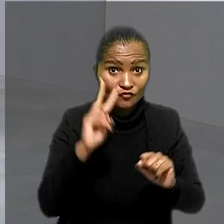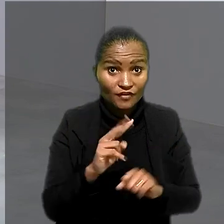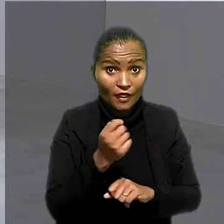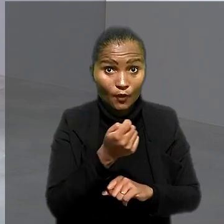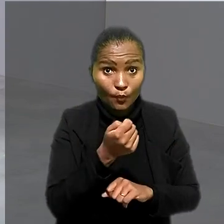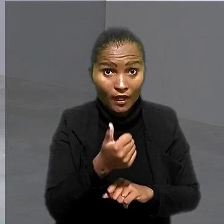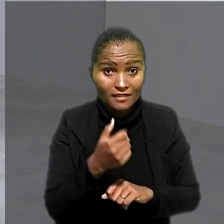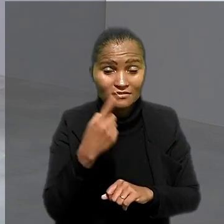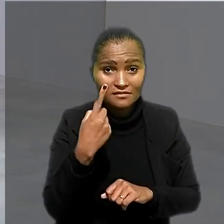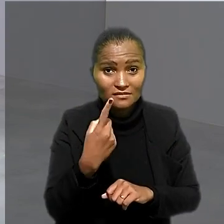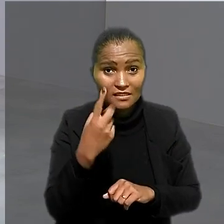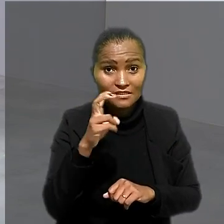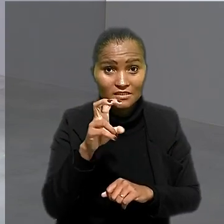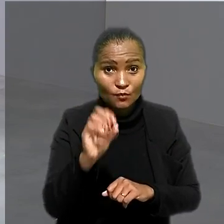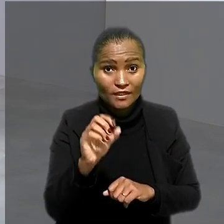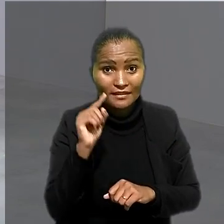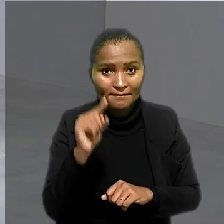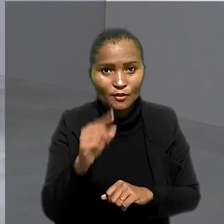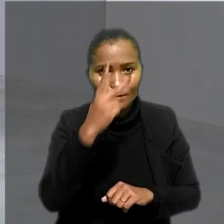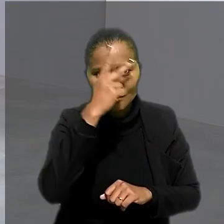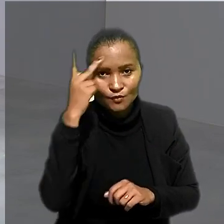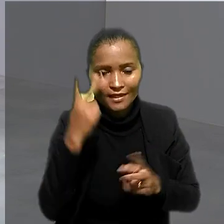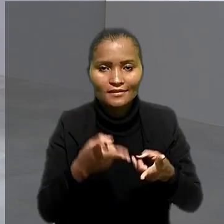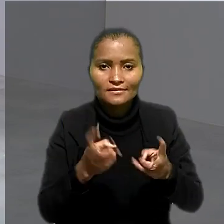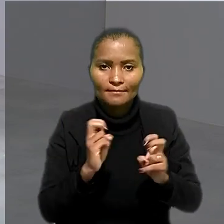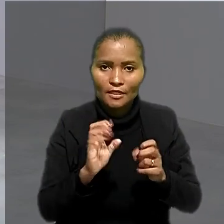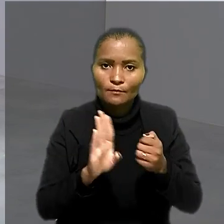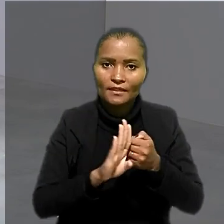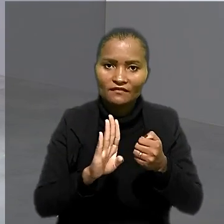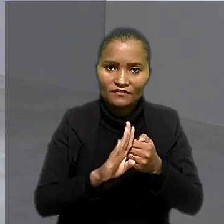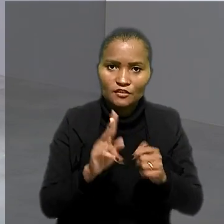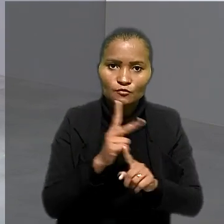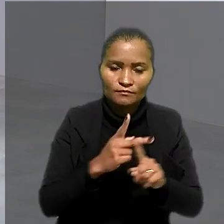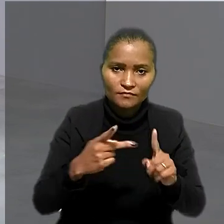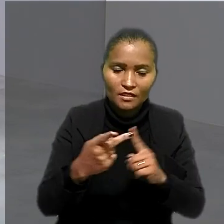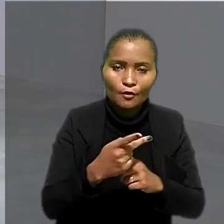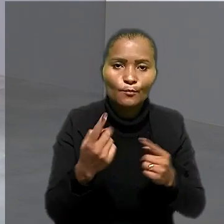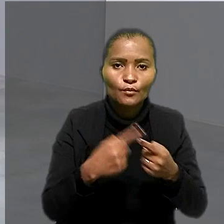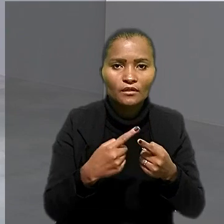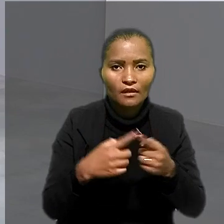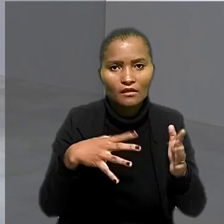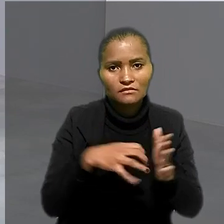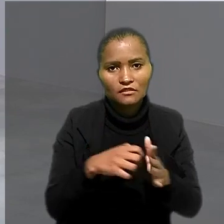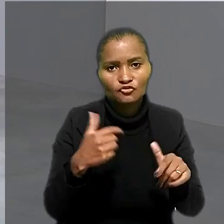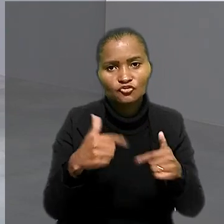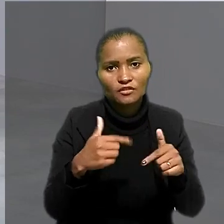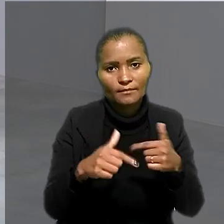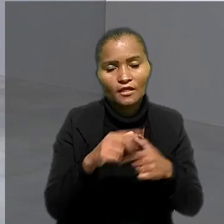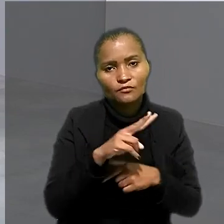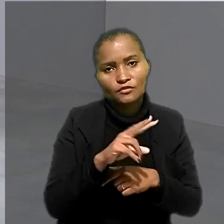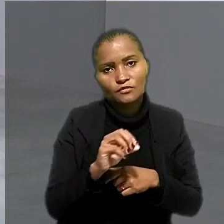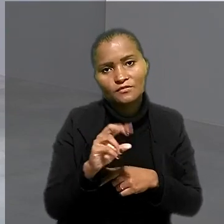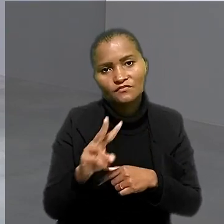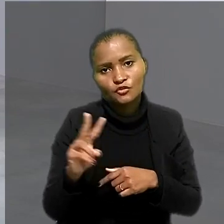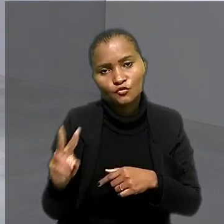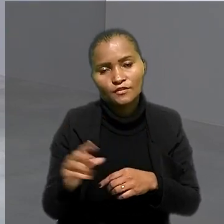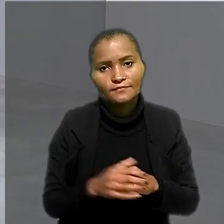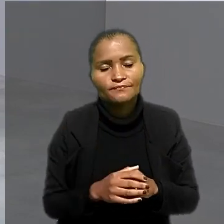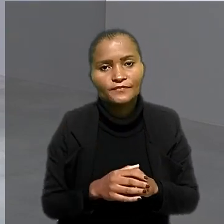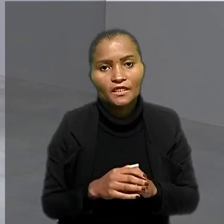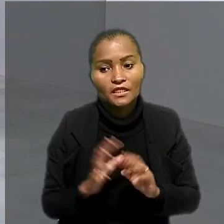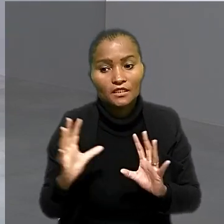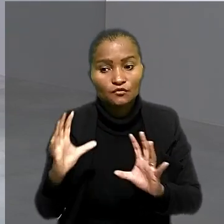a gente pode ver que quase 150 mil trabalhadores receberam benefício previdenciário por acidente de trabalho em 2022.